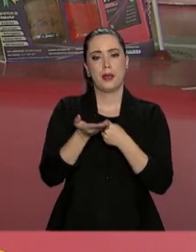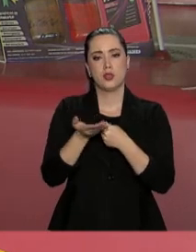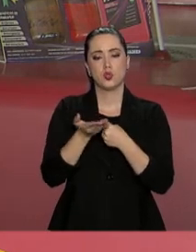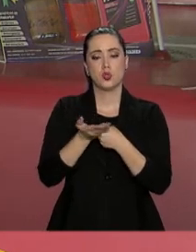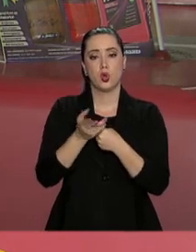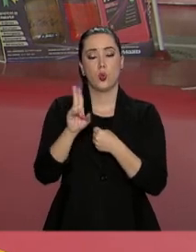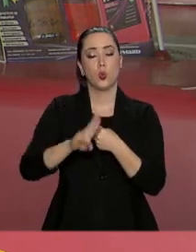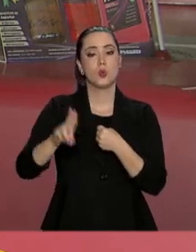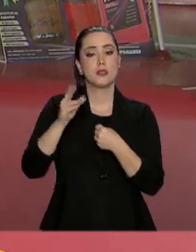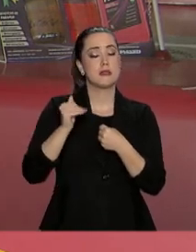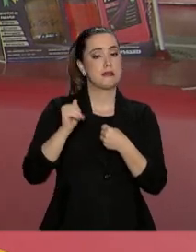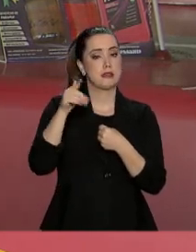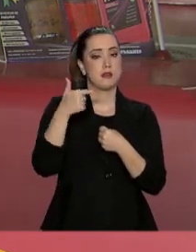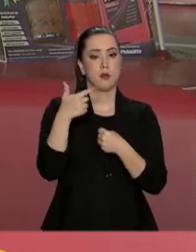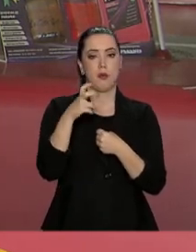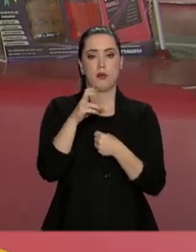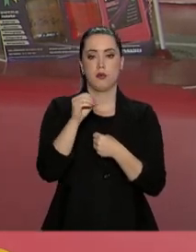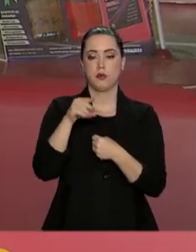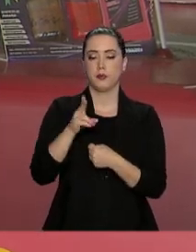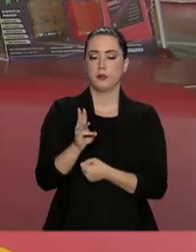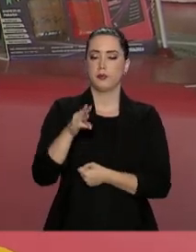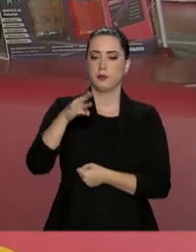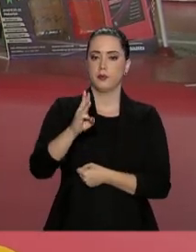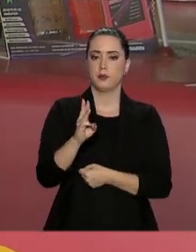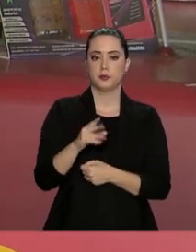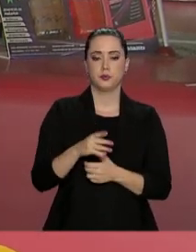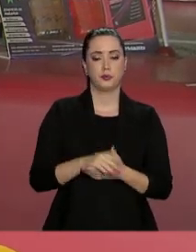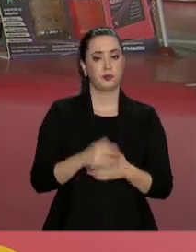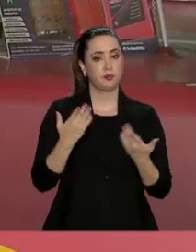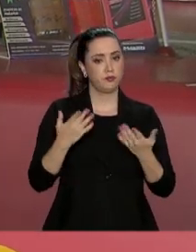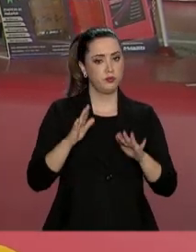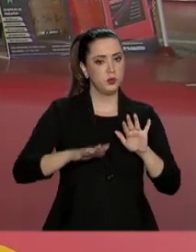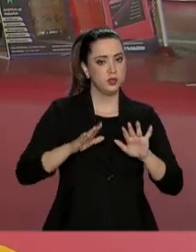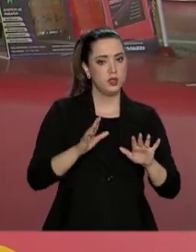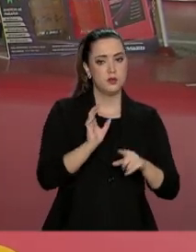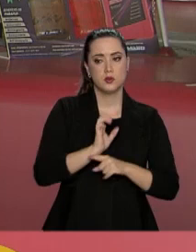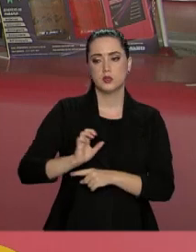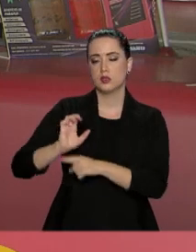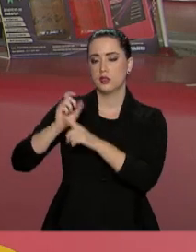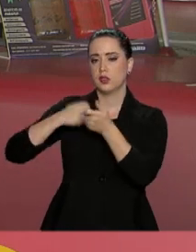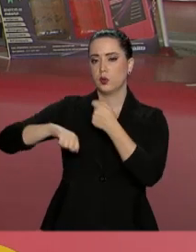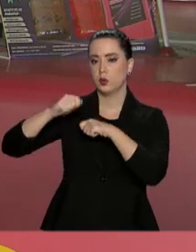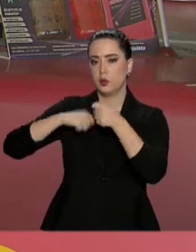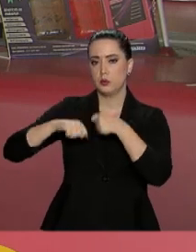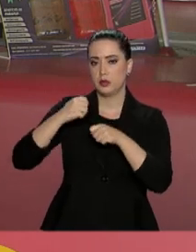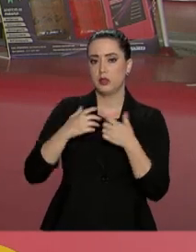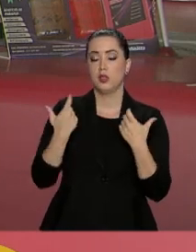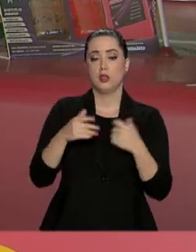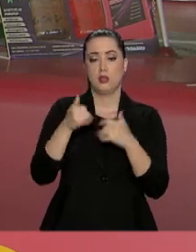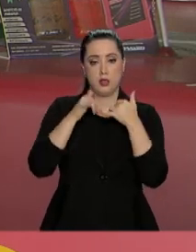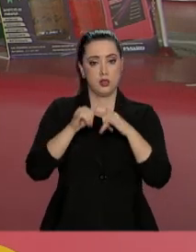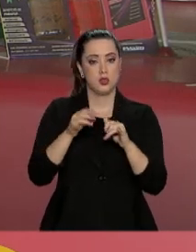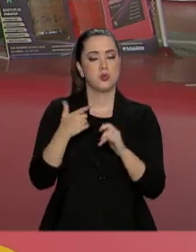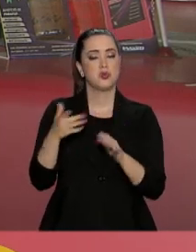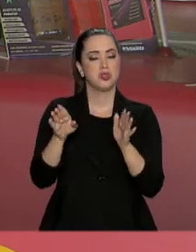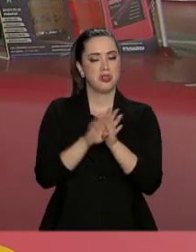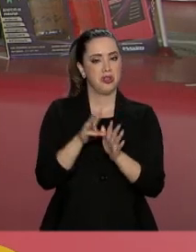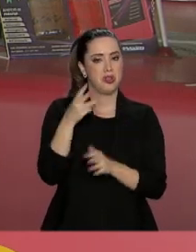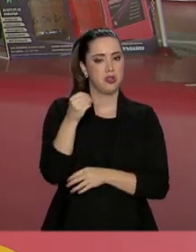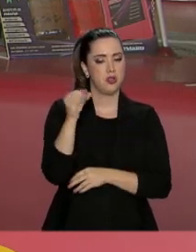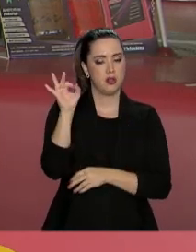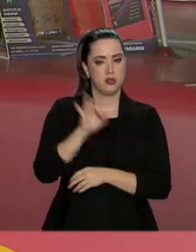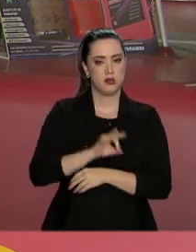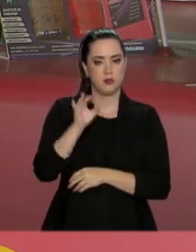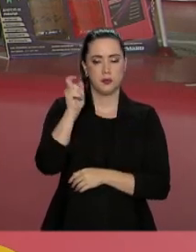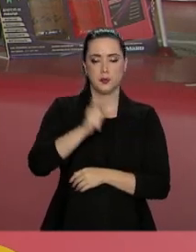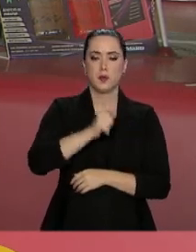mensal seja superior a 250 kW. Em alguns estados, a economia na conta de luz pode chegar a 30%